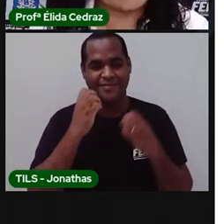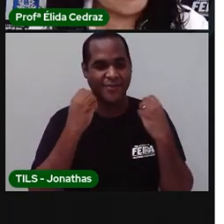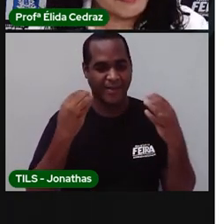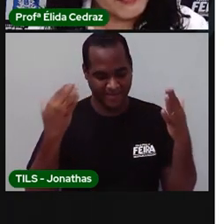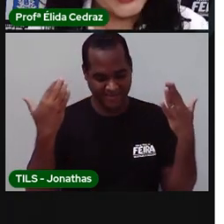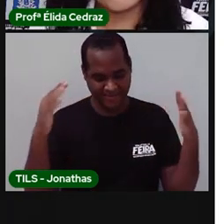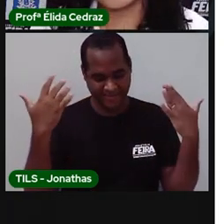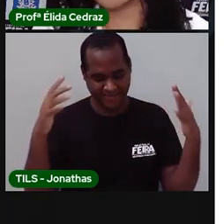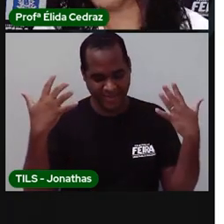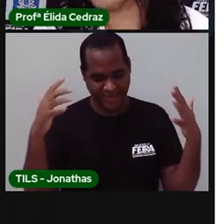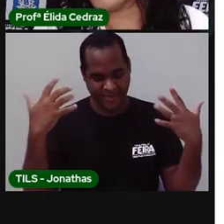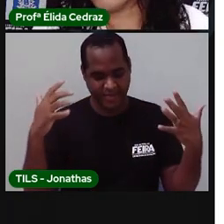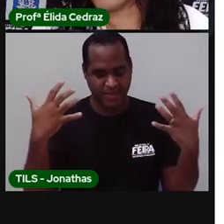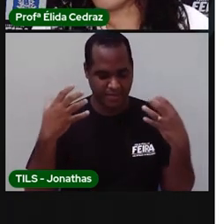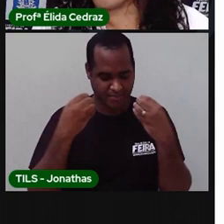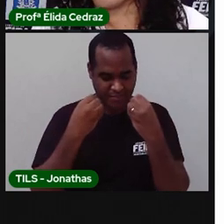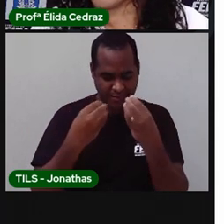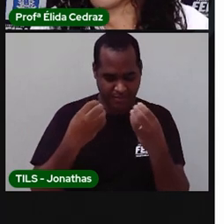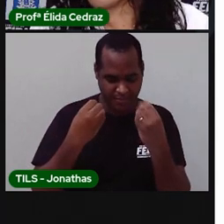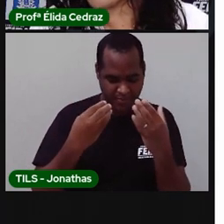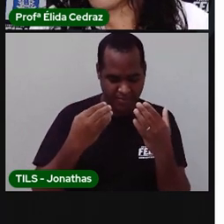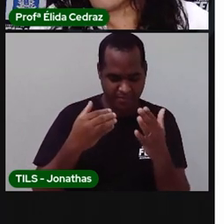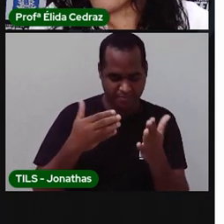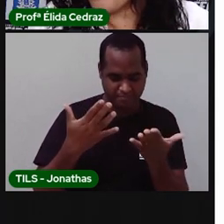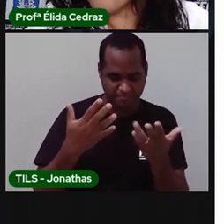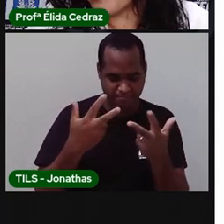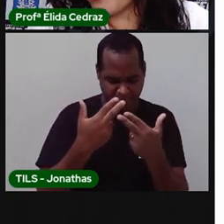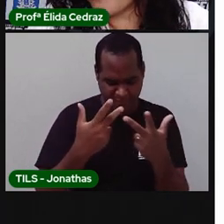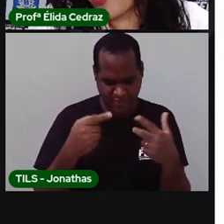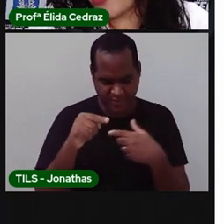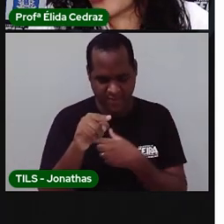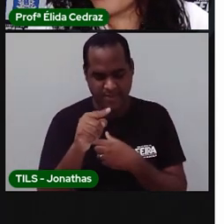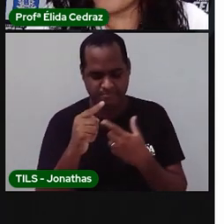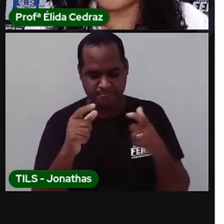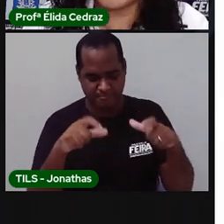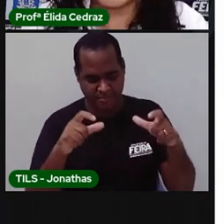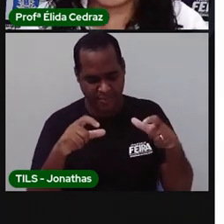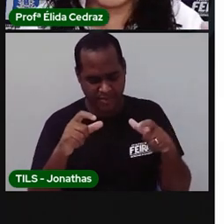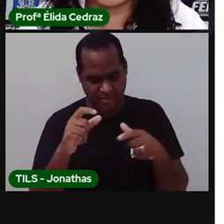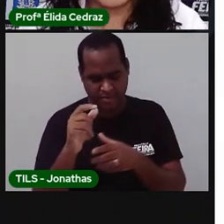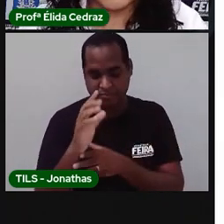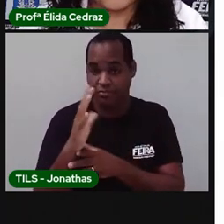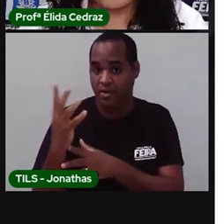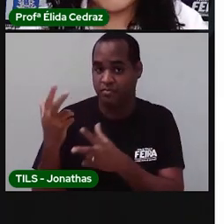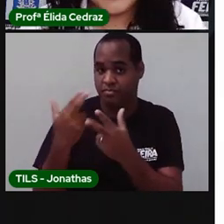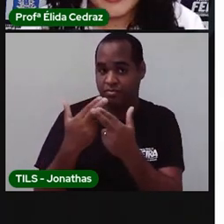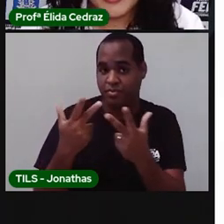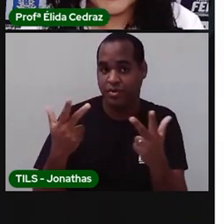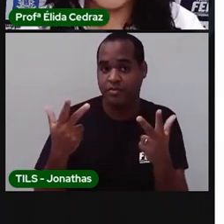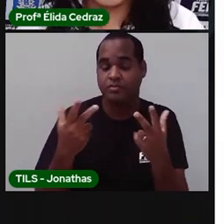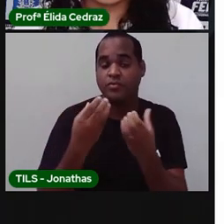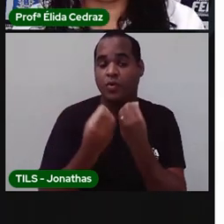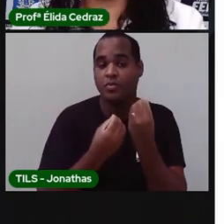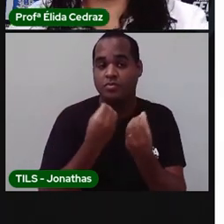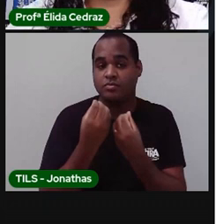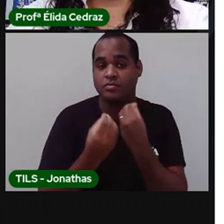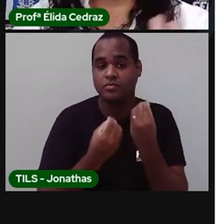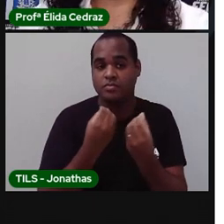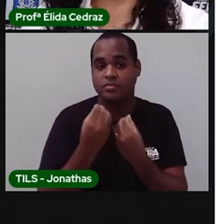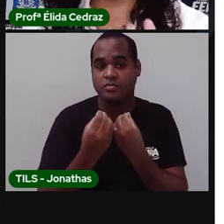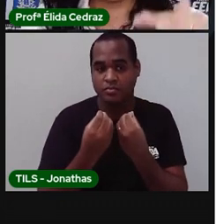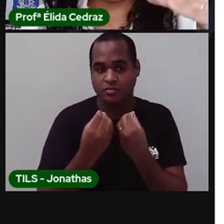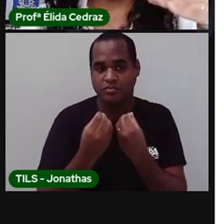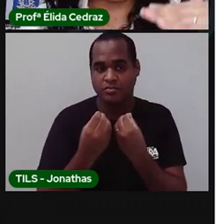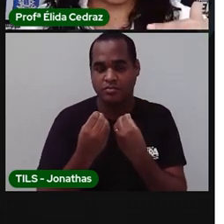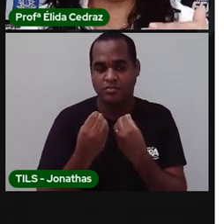bem. Quando você for na feira, vai ficar bem mais fácil. Quando você vai ao mercado, quando os